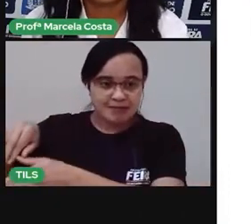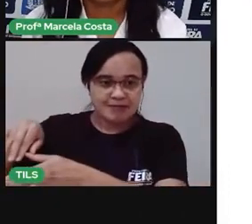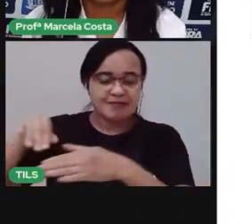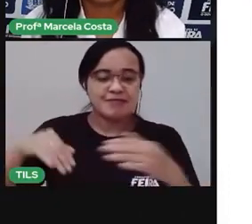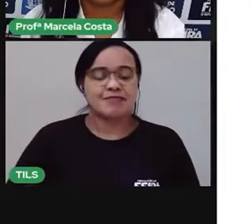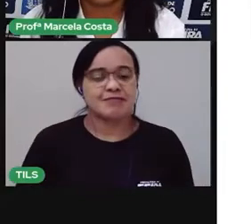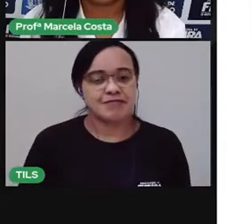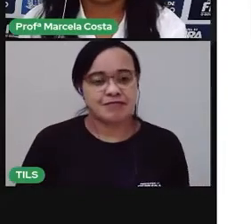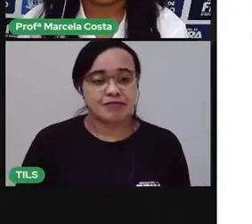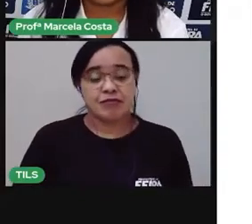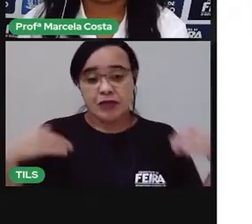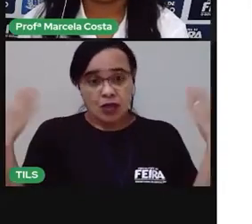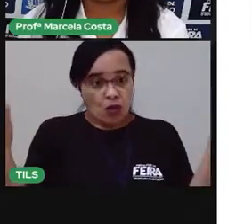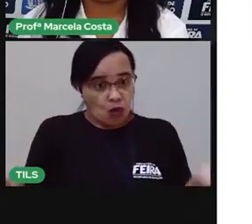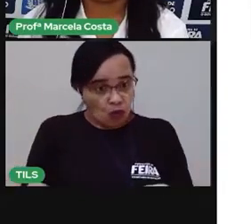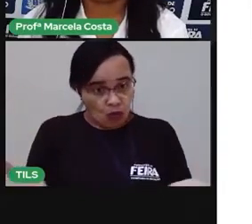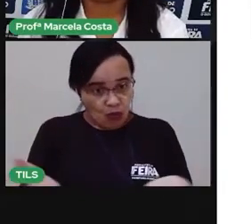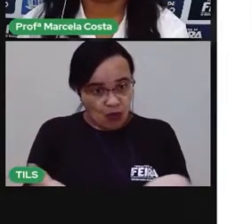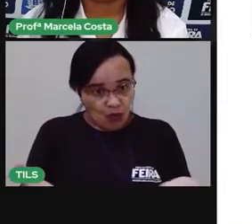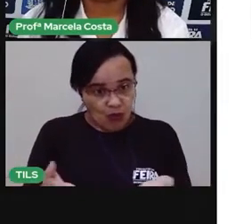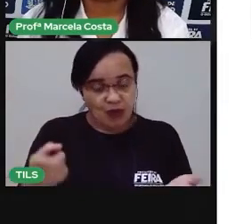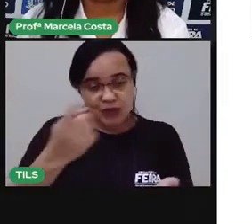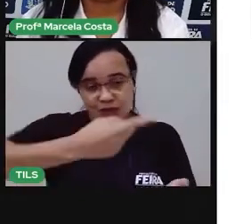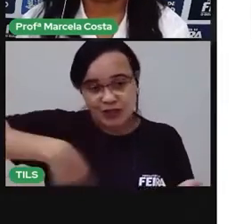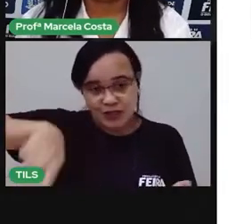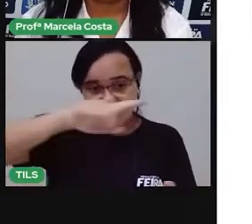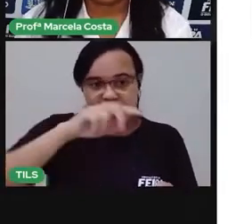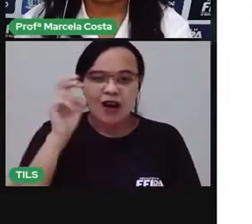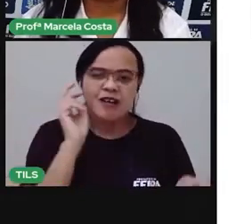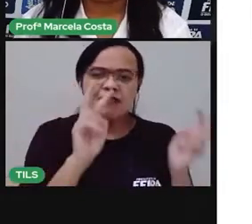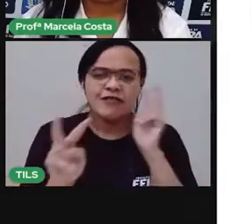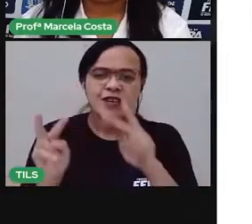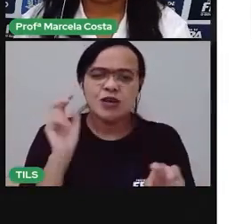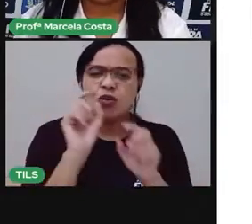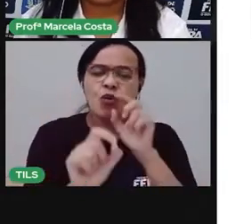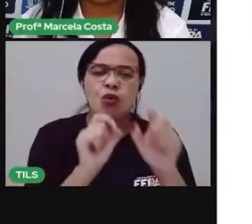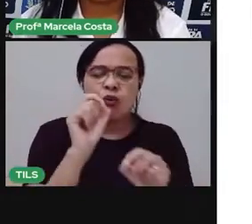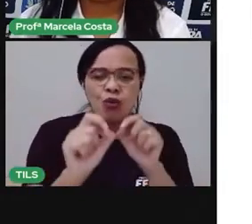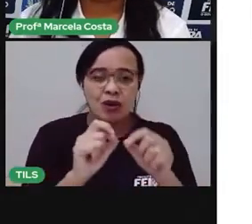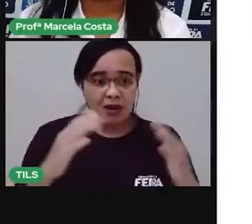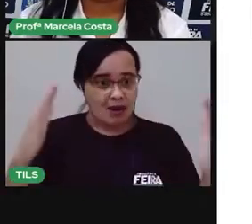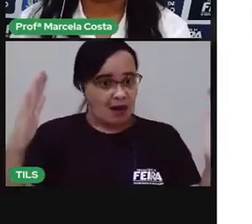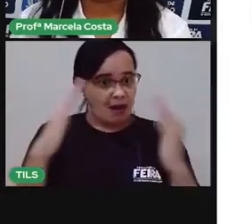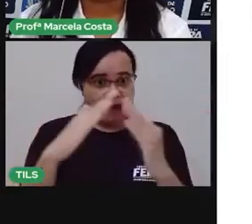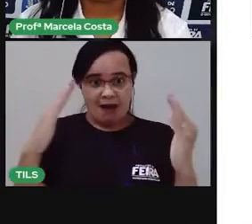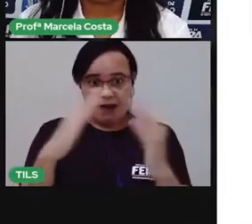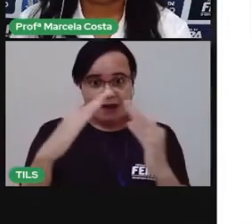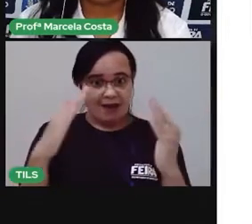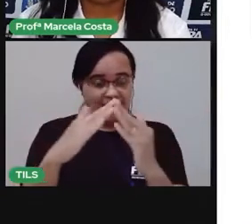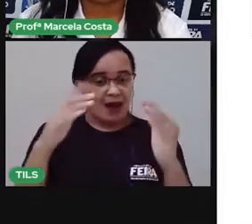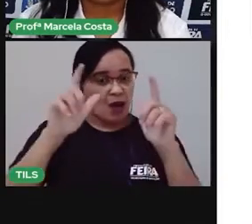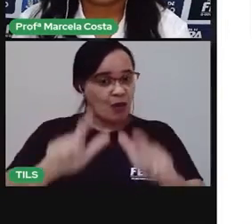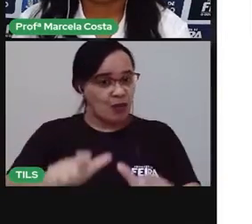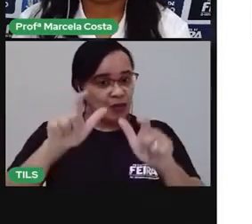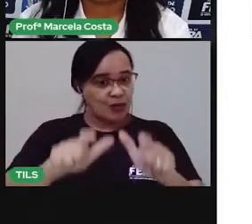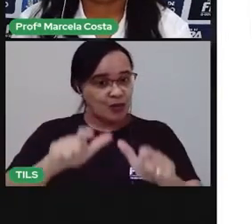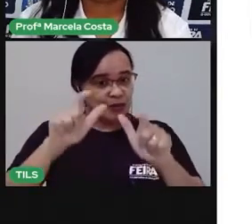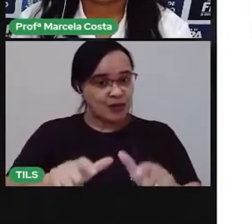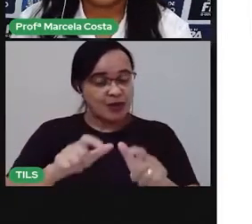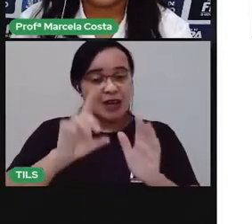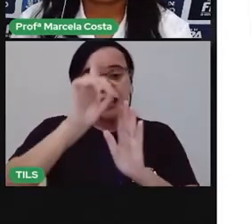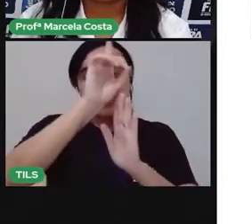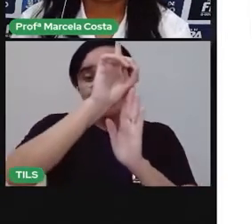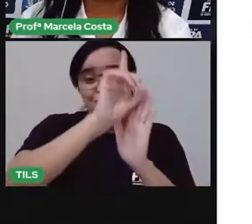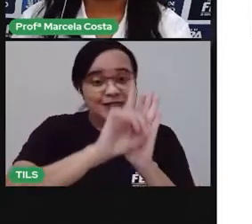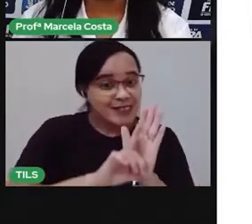Na aula de hoje, a gente viu que a moradia, o direito de